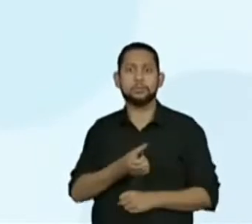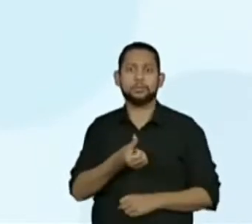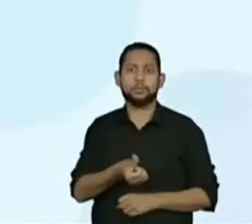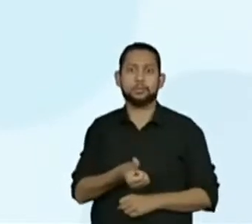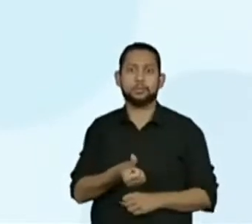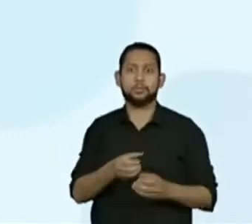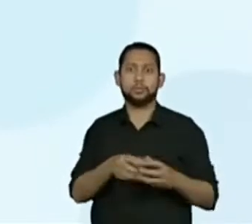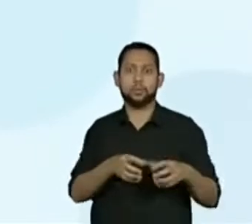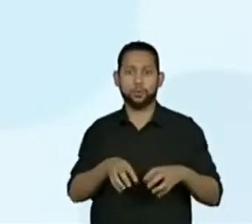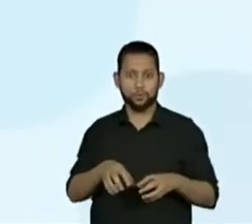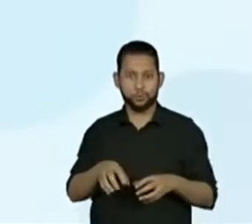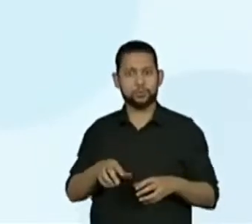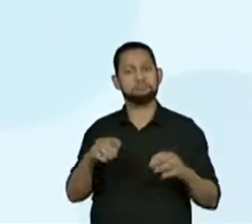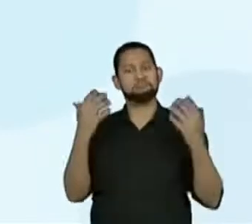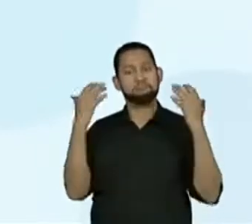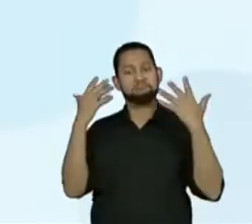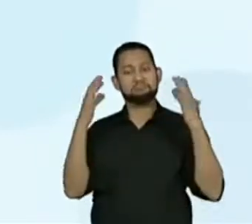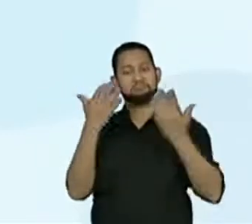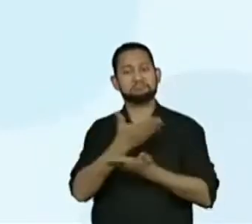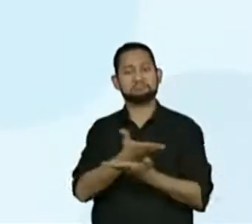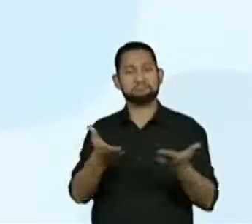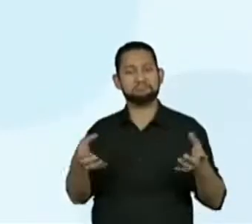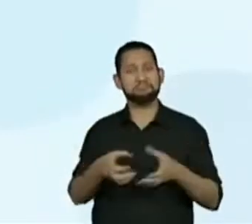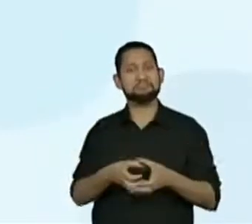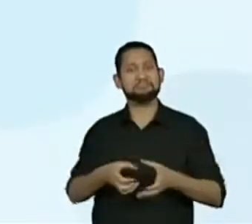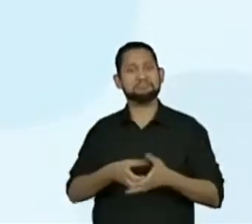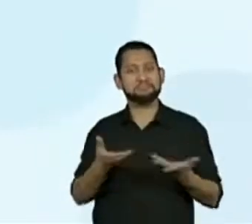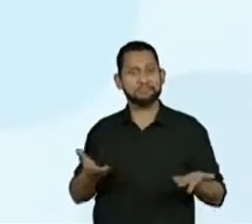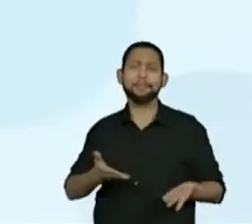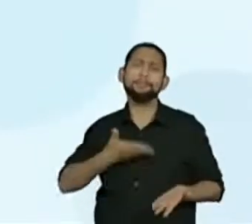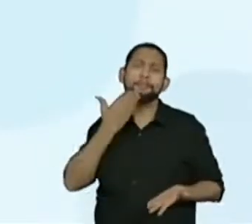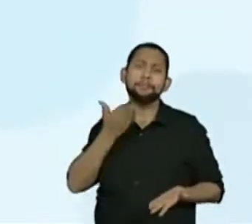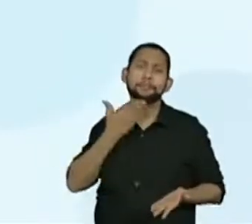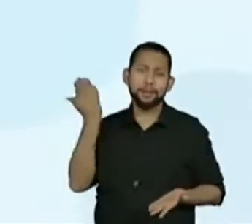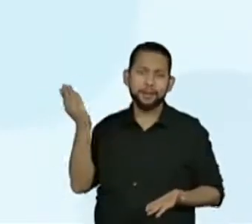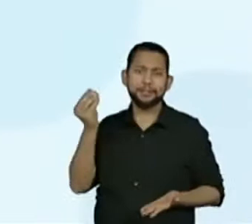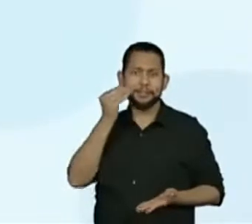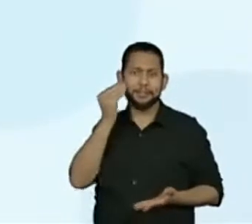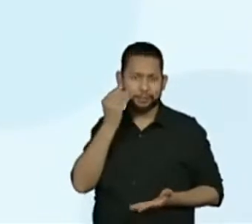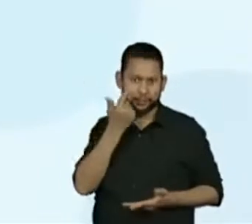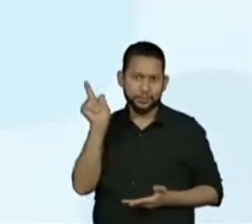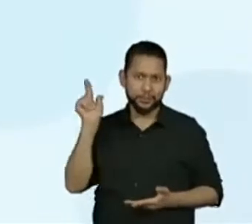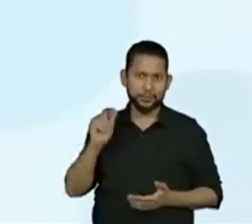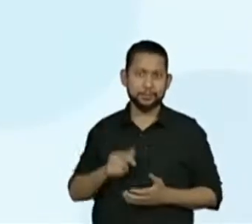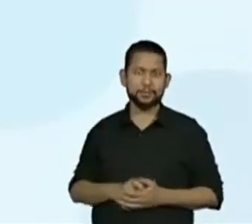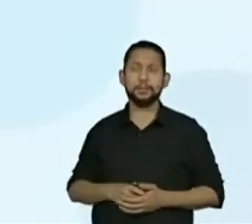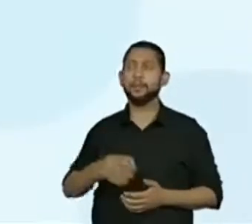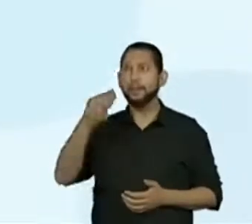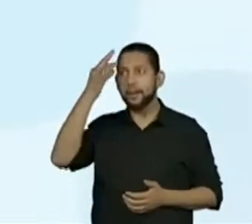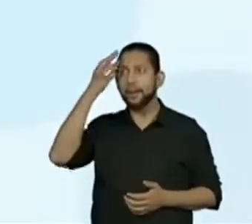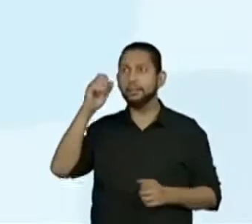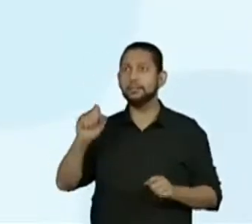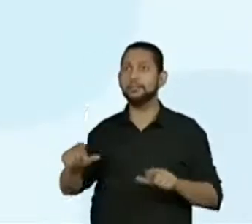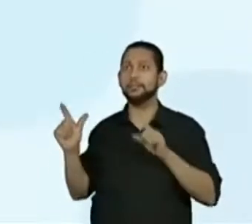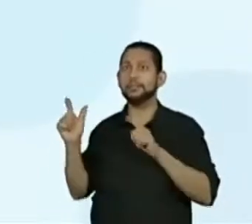ovos. Parabéns, turminha! Essa foi fácil, vamos tentar outra? Vai lá, oráculo!